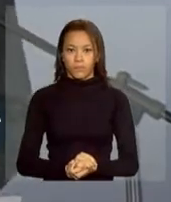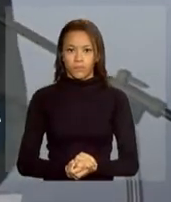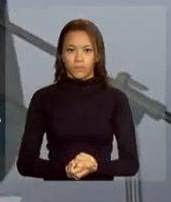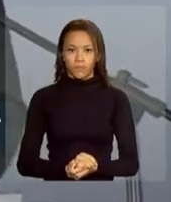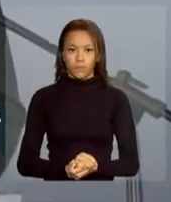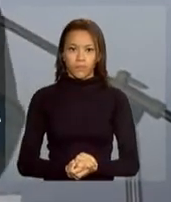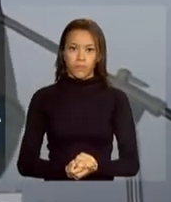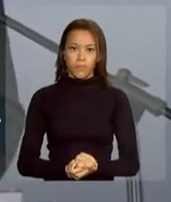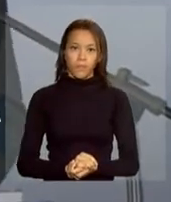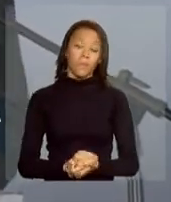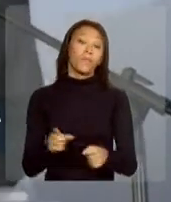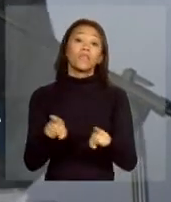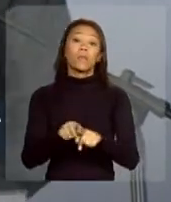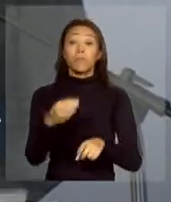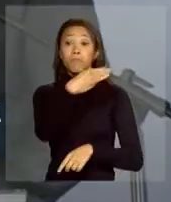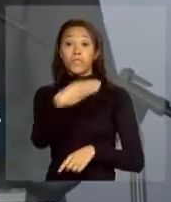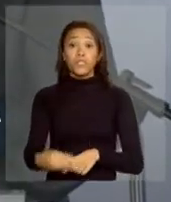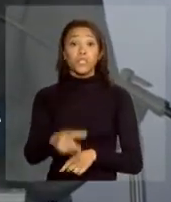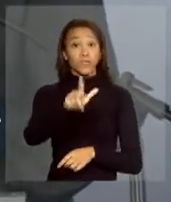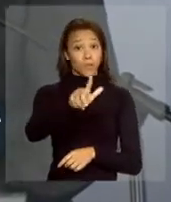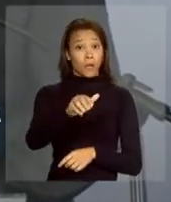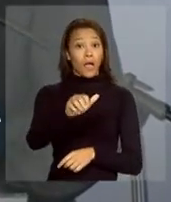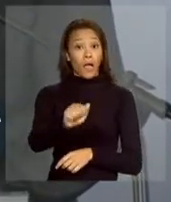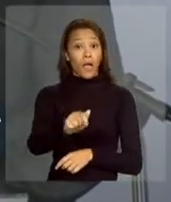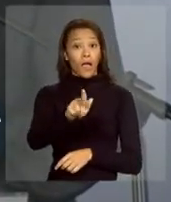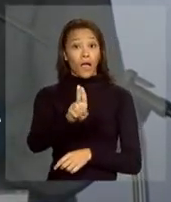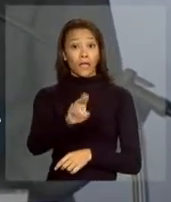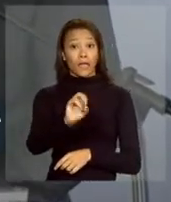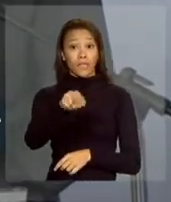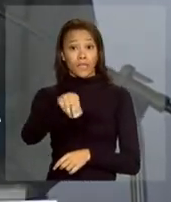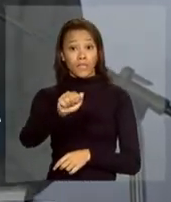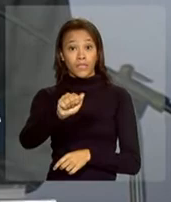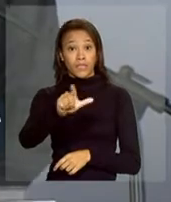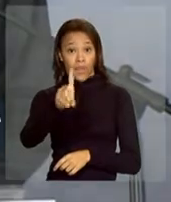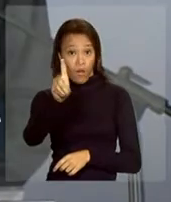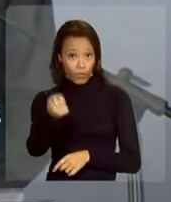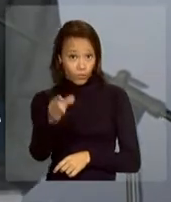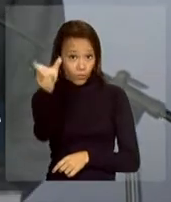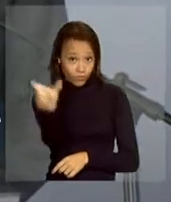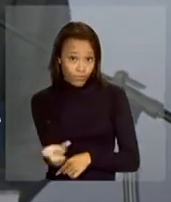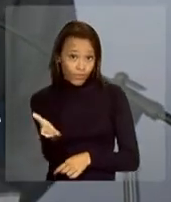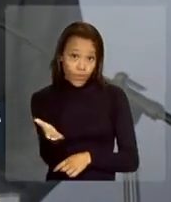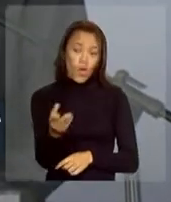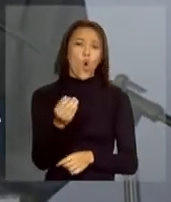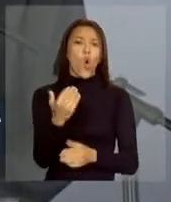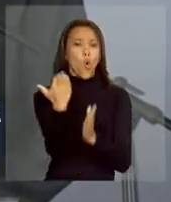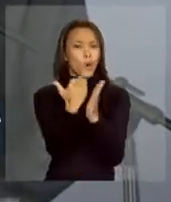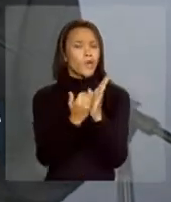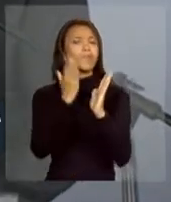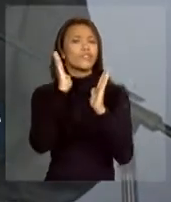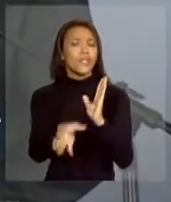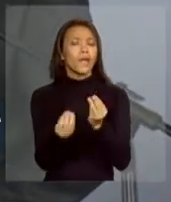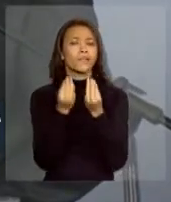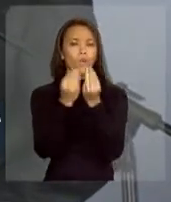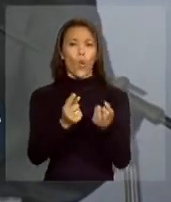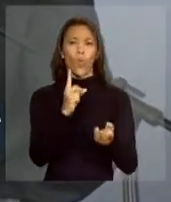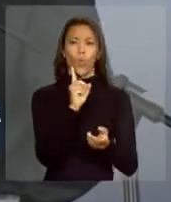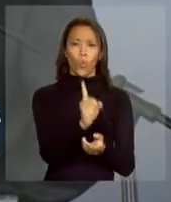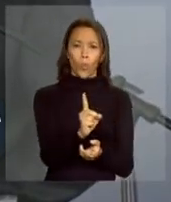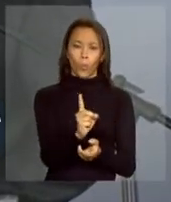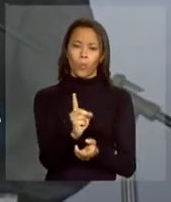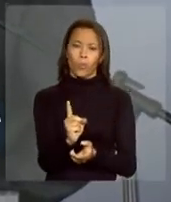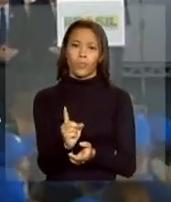Aguinaldo, ministro Aguinaldo, vamos fazer uma conta. O programa já entregou um milhão